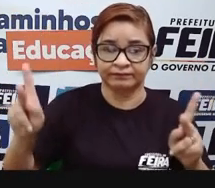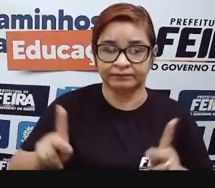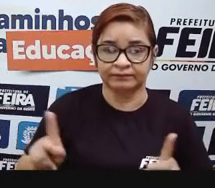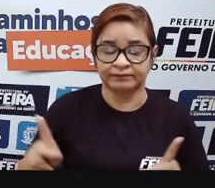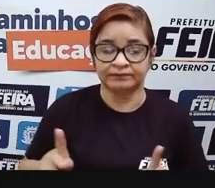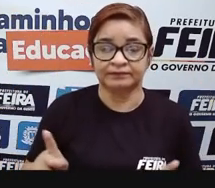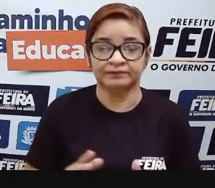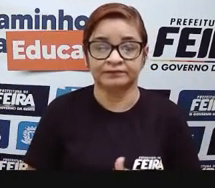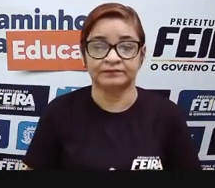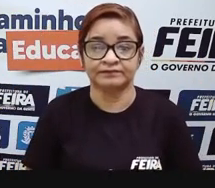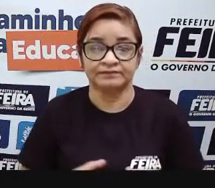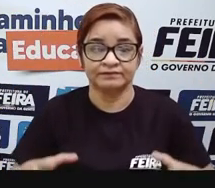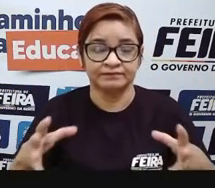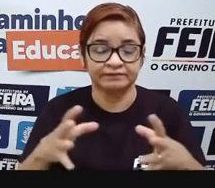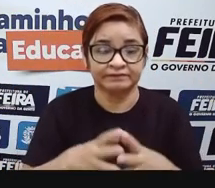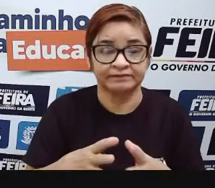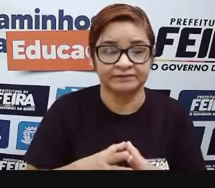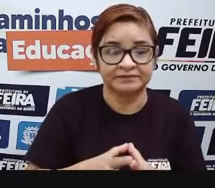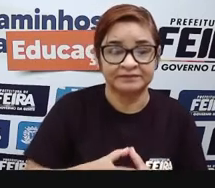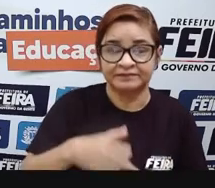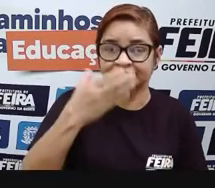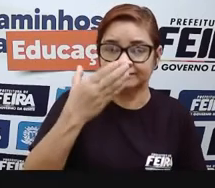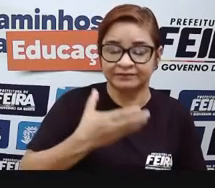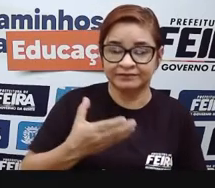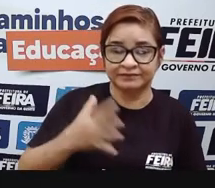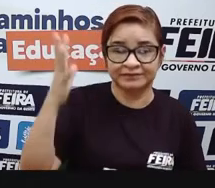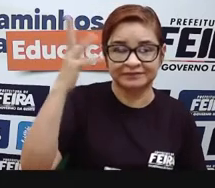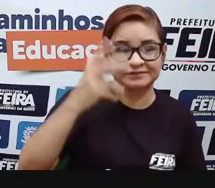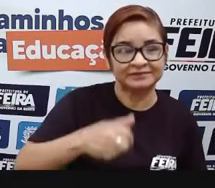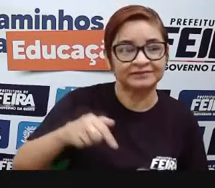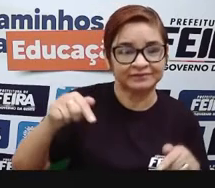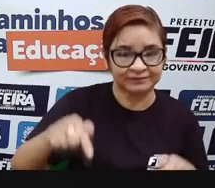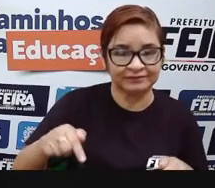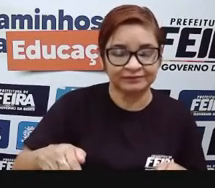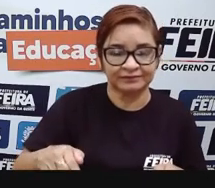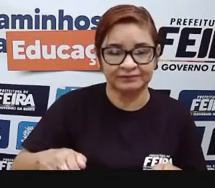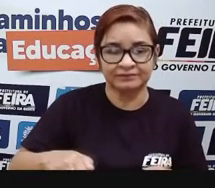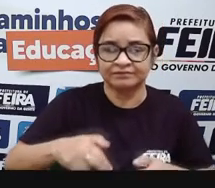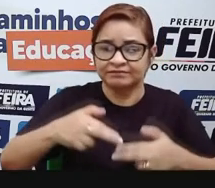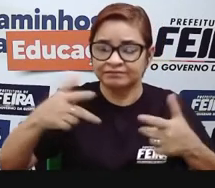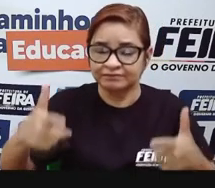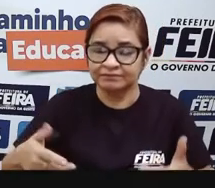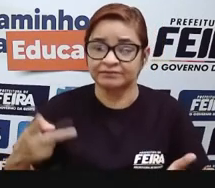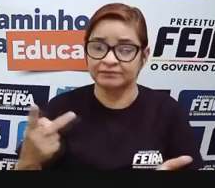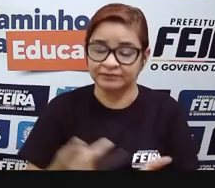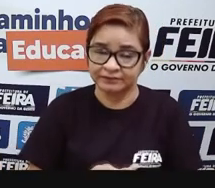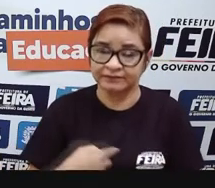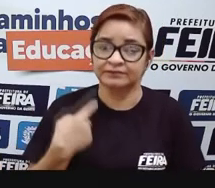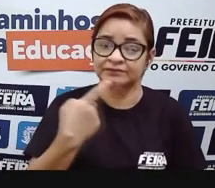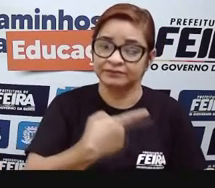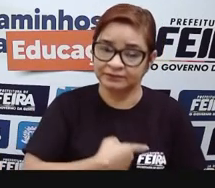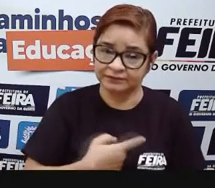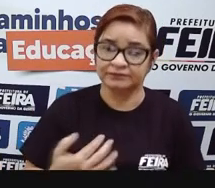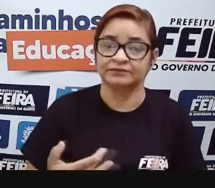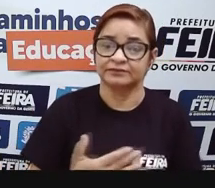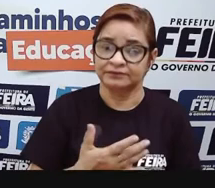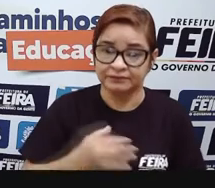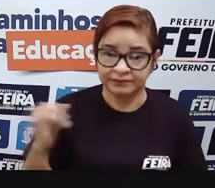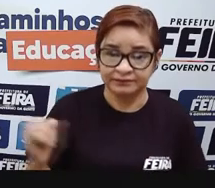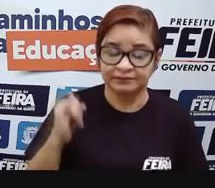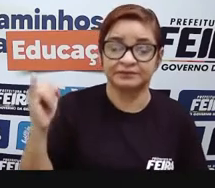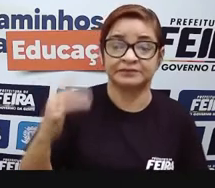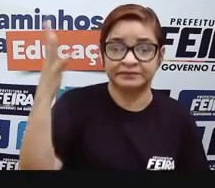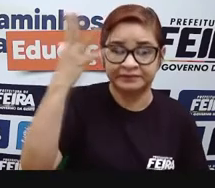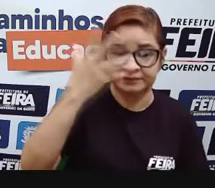Caminhoneiro e o Natal Encantado, que são algumas atrações artísticas e culturais que fazem parte da nossa cidade. E,